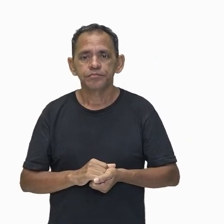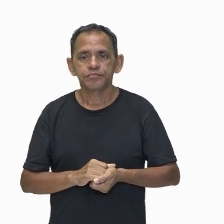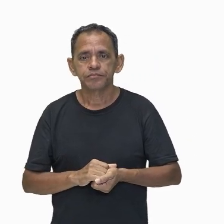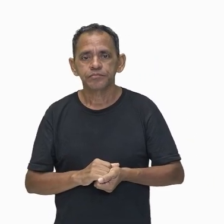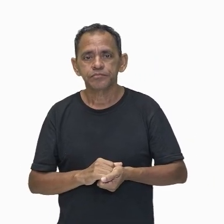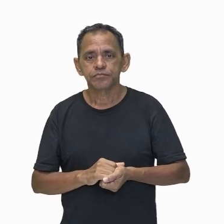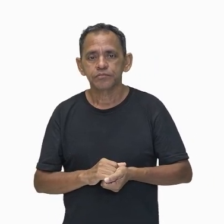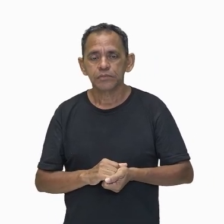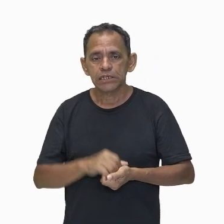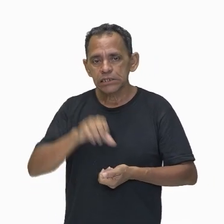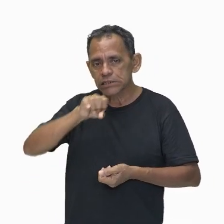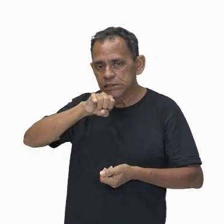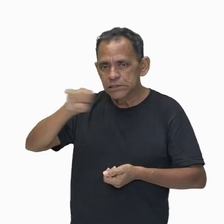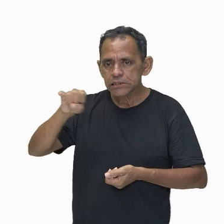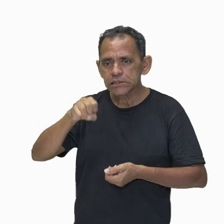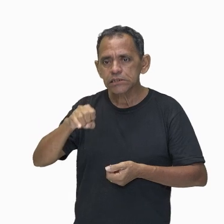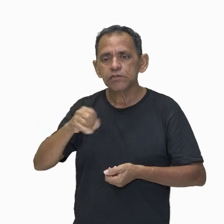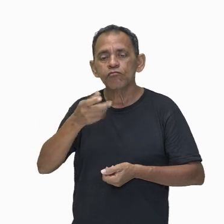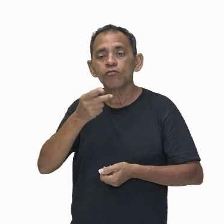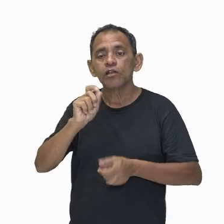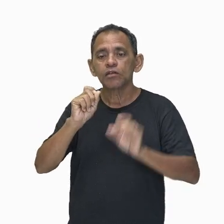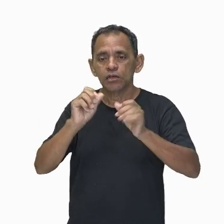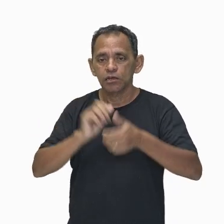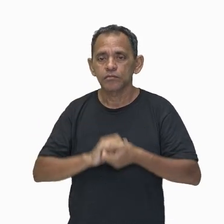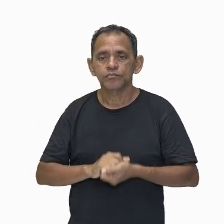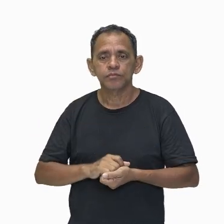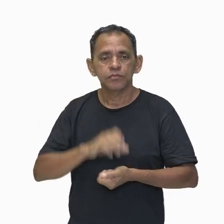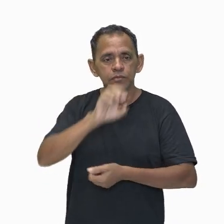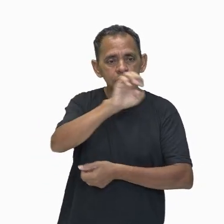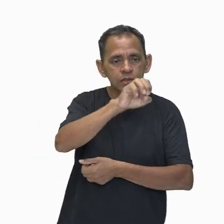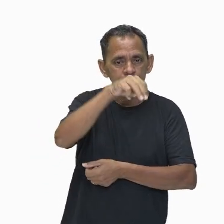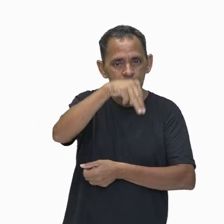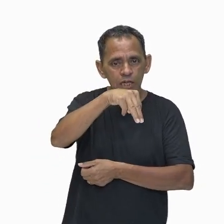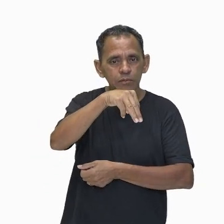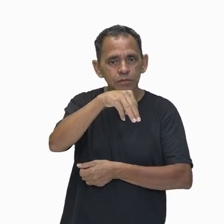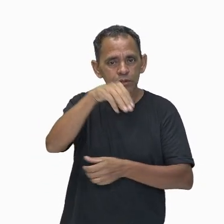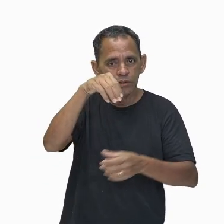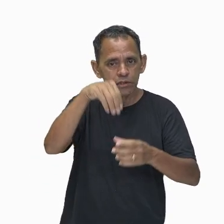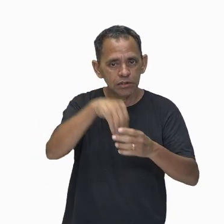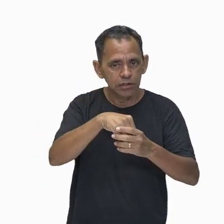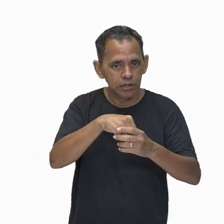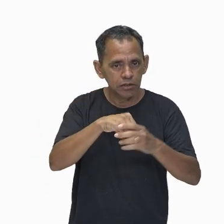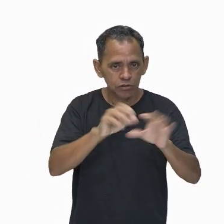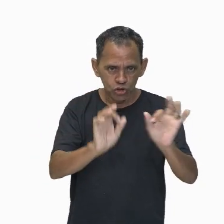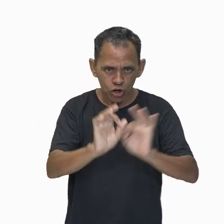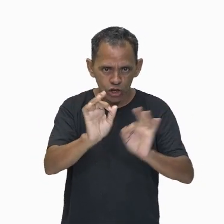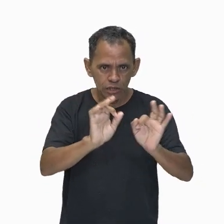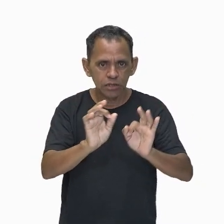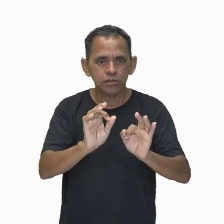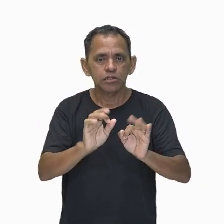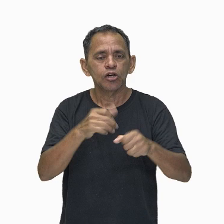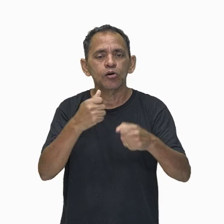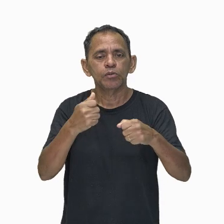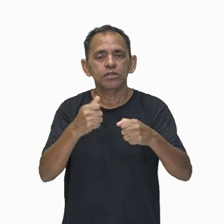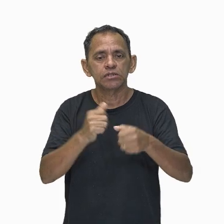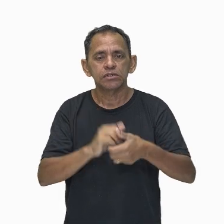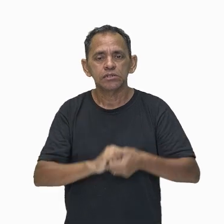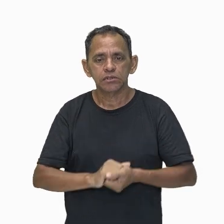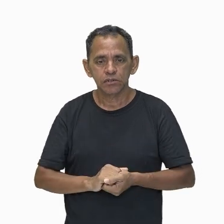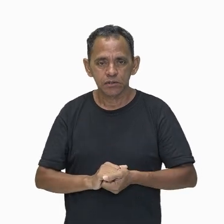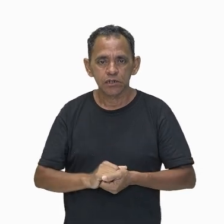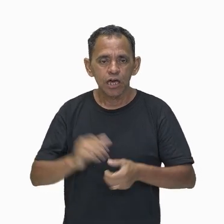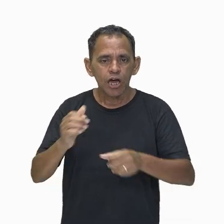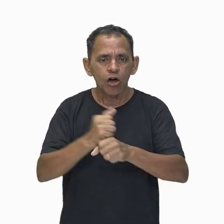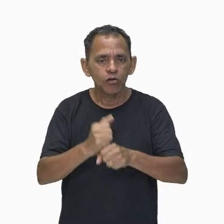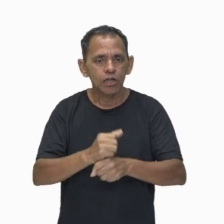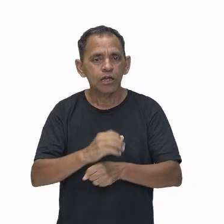Quando a gente fala da energia mecânica de um sistema, a gente precisa calcular a cinética e somar com a energia potencial.